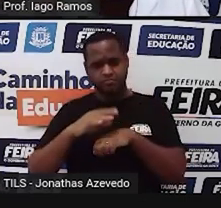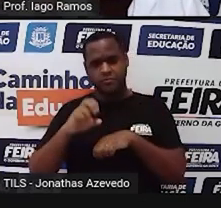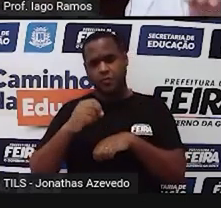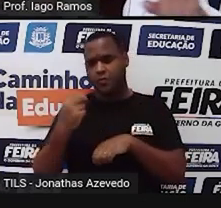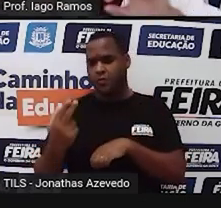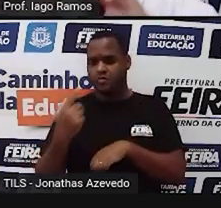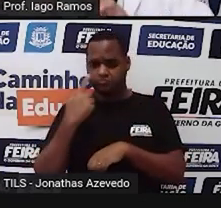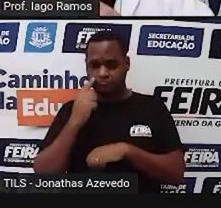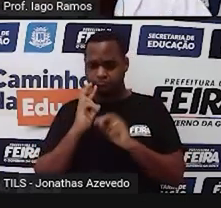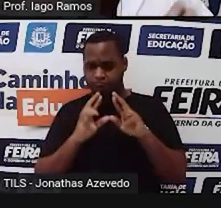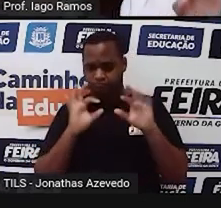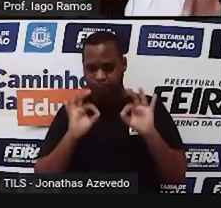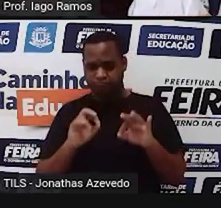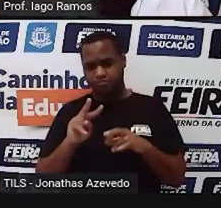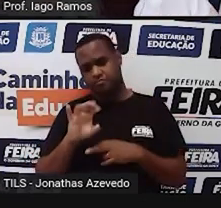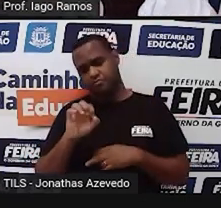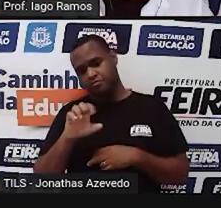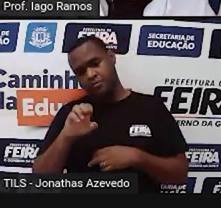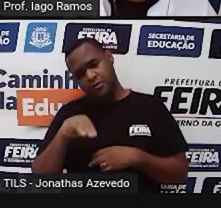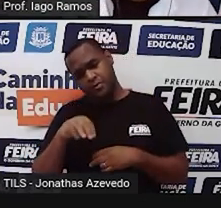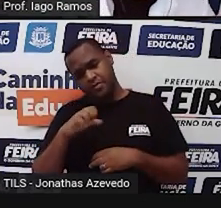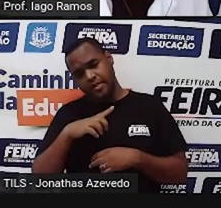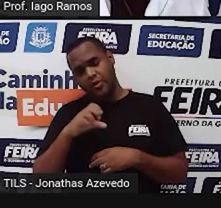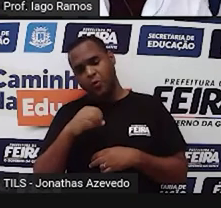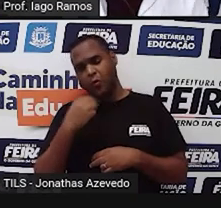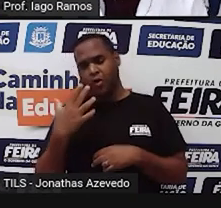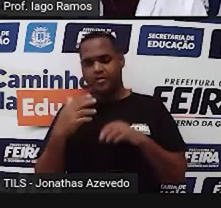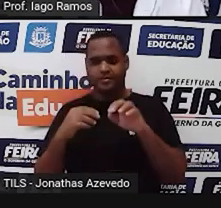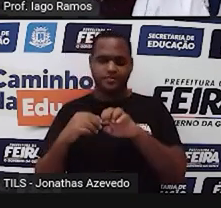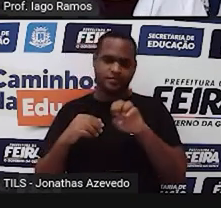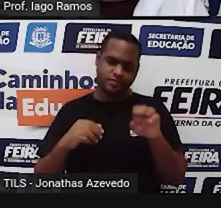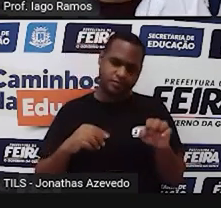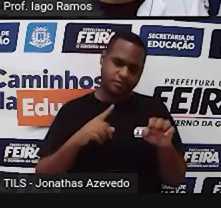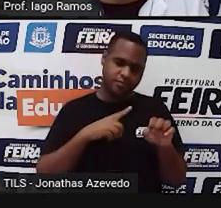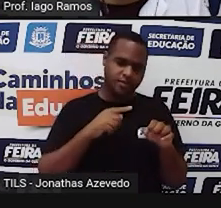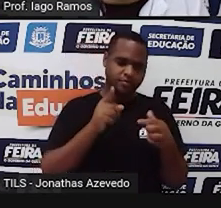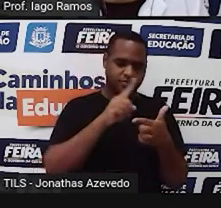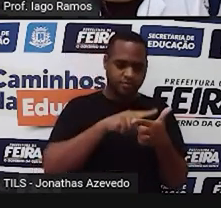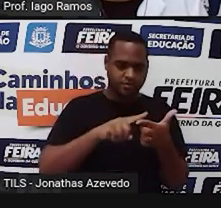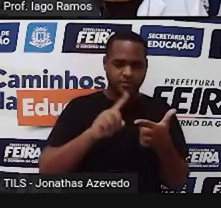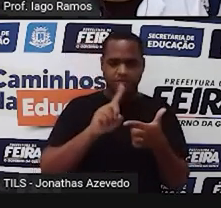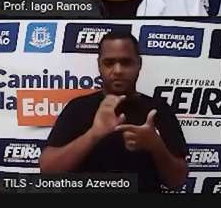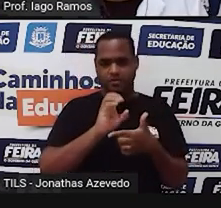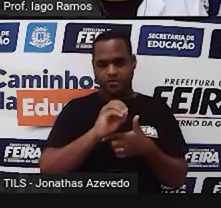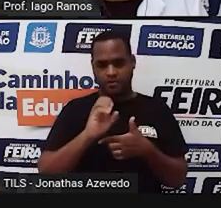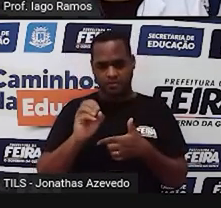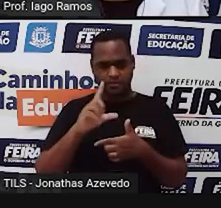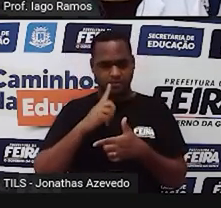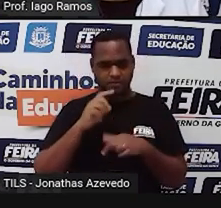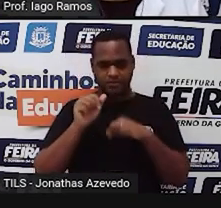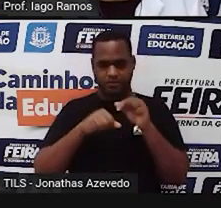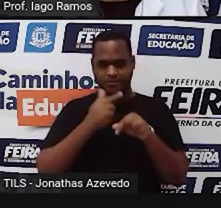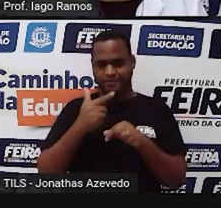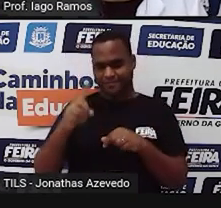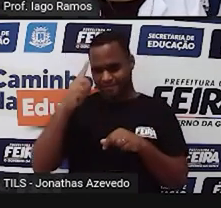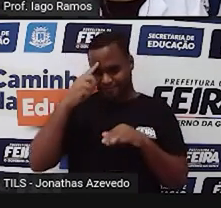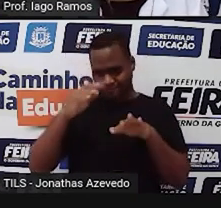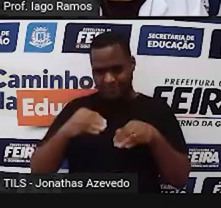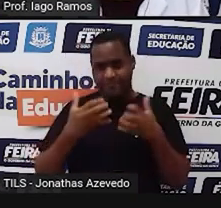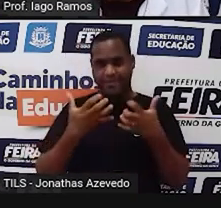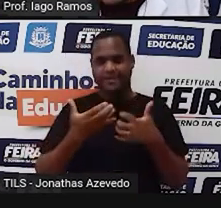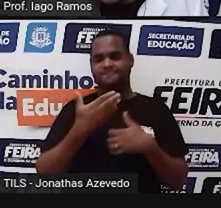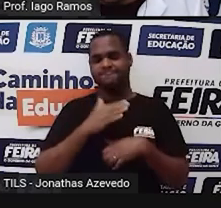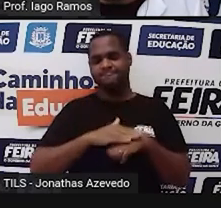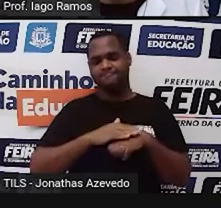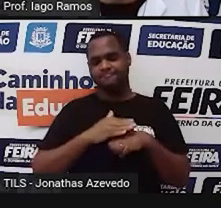uma unidade de volume e vai para a esquerda, a gente vai fazendo divisões por mil até chegar aonde a gente quer.